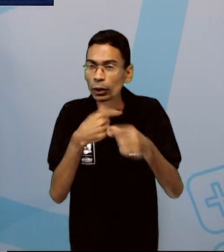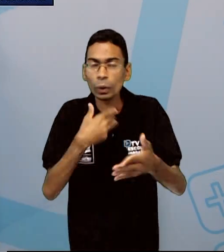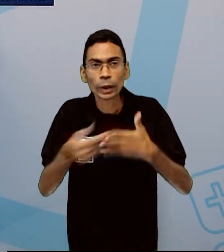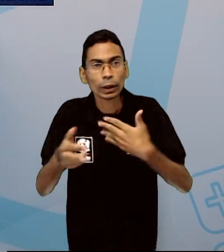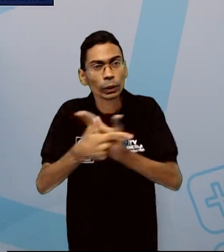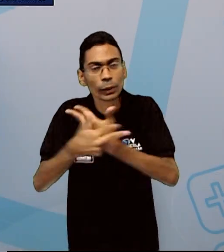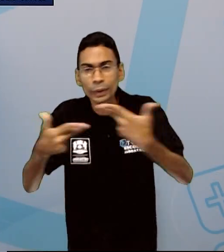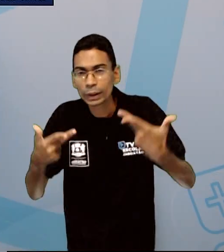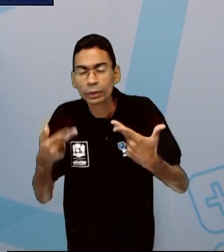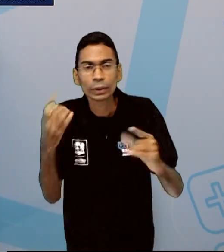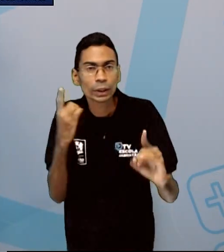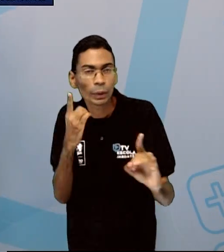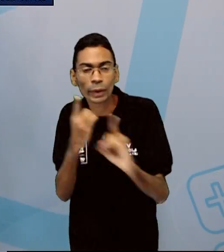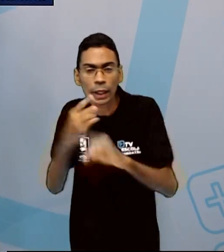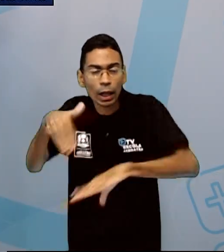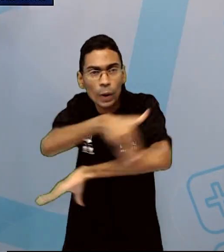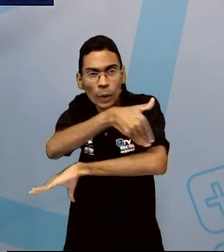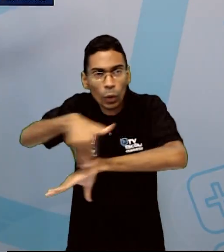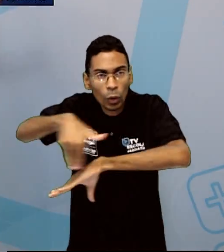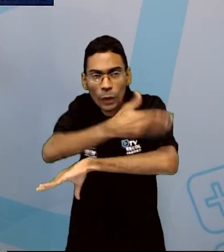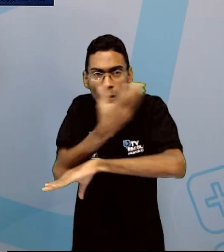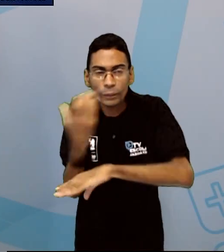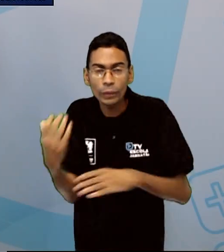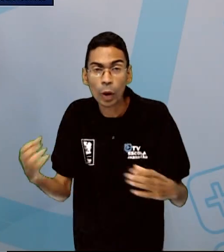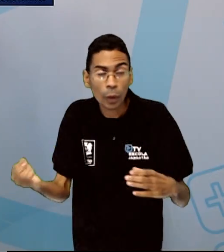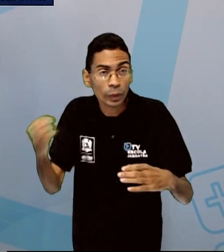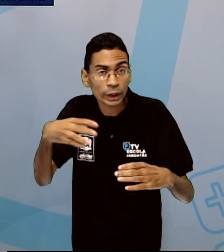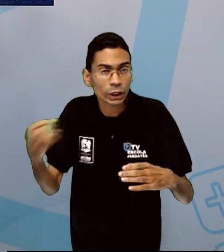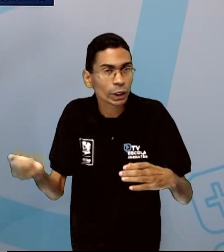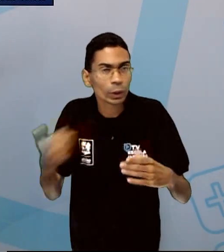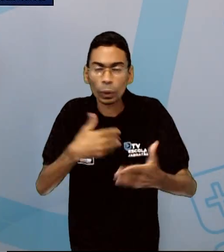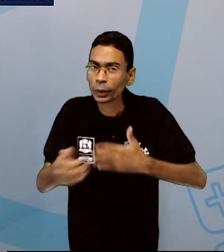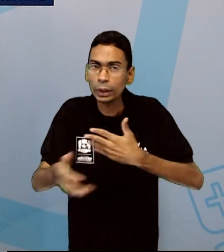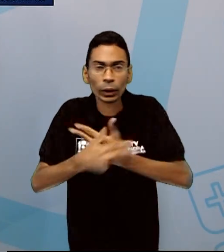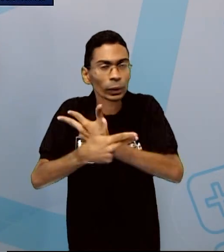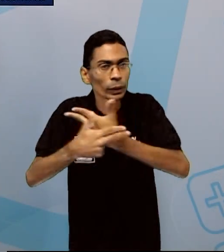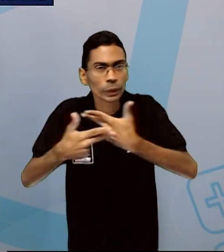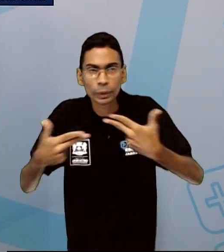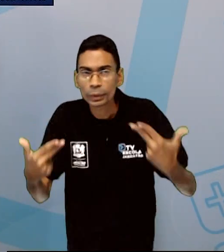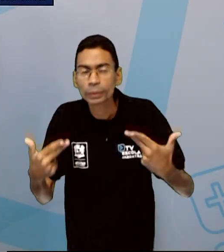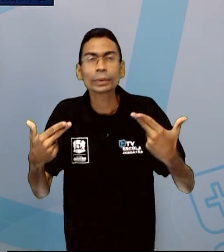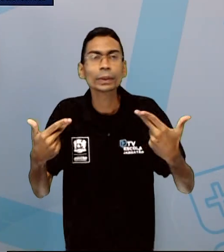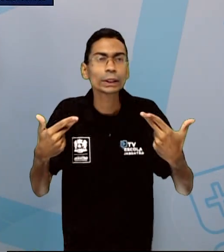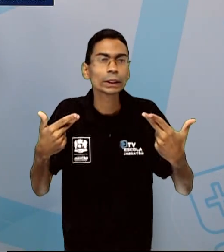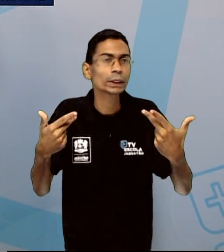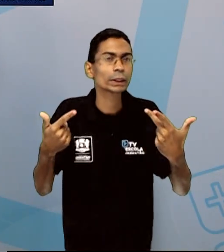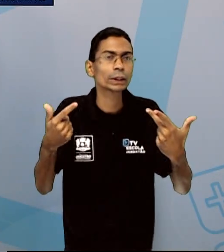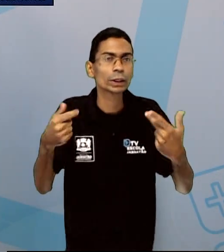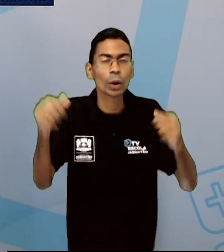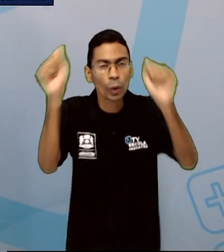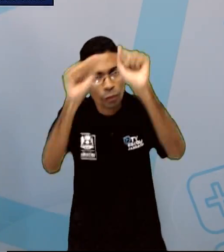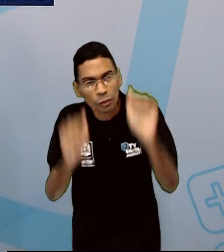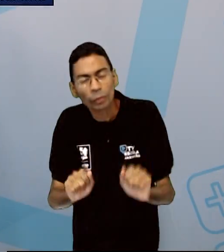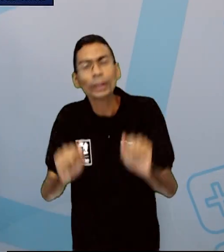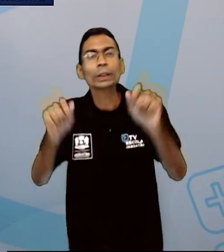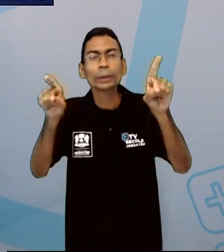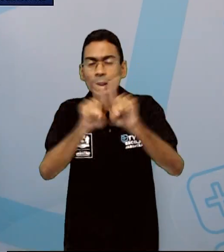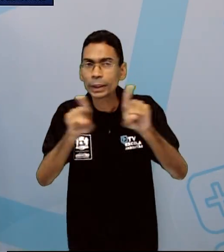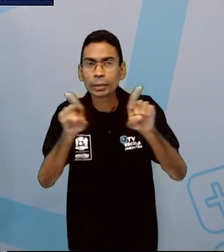um poste, uma lixeira ou qualquer outro tipo de patrimônio histórico, uma escultura,